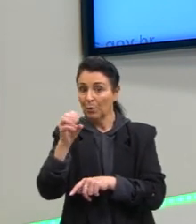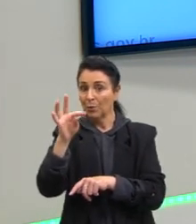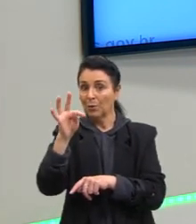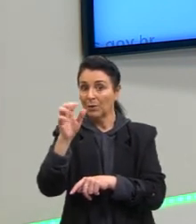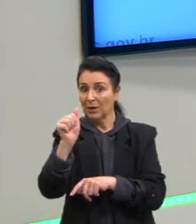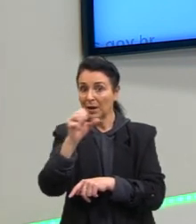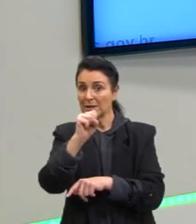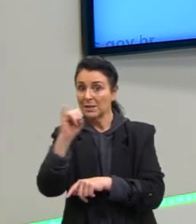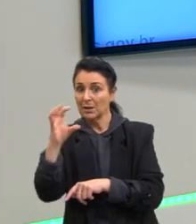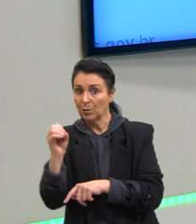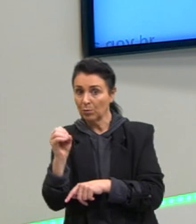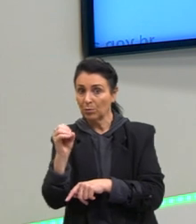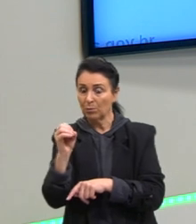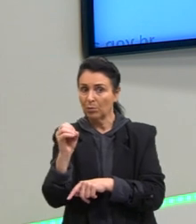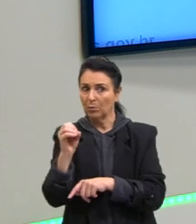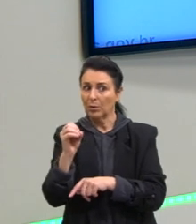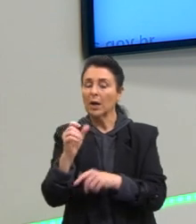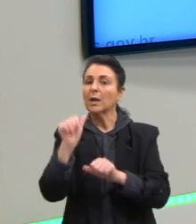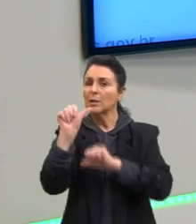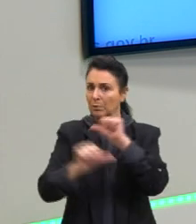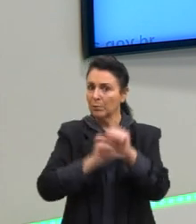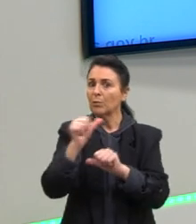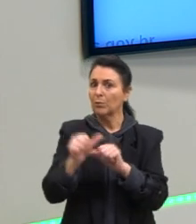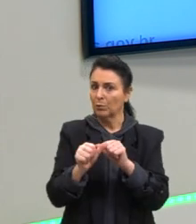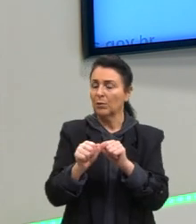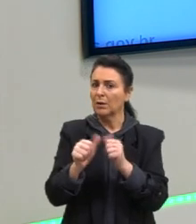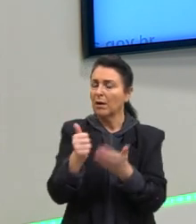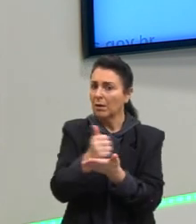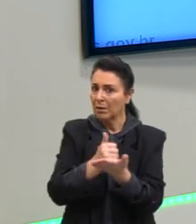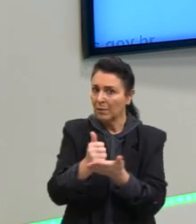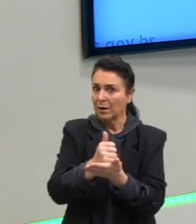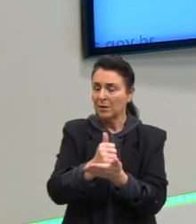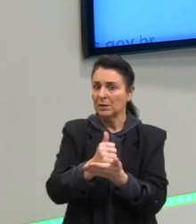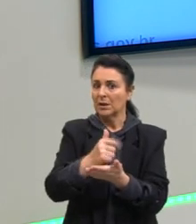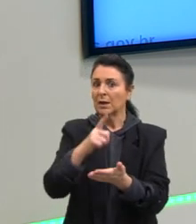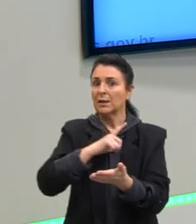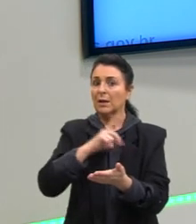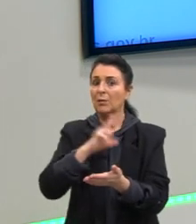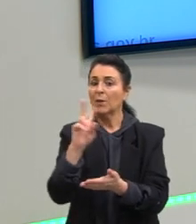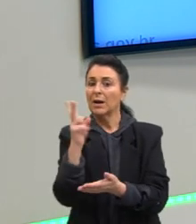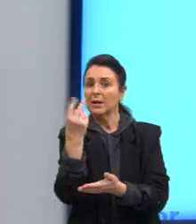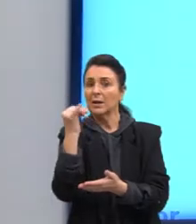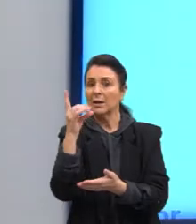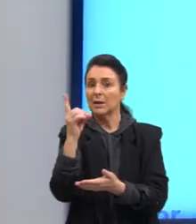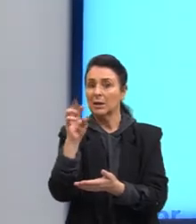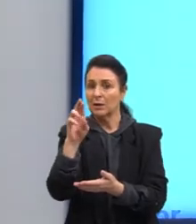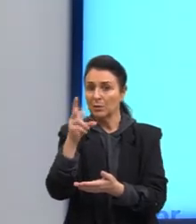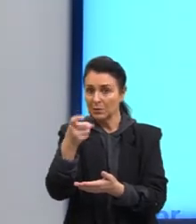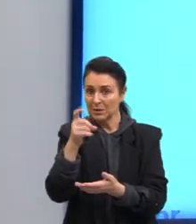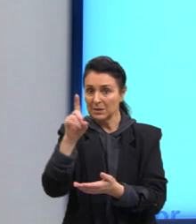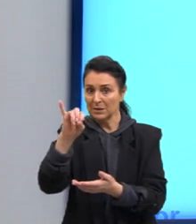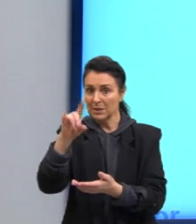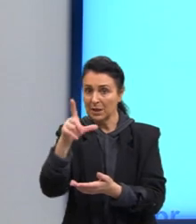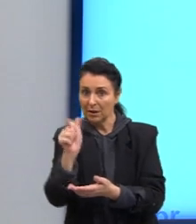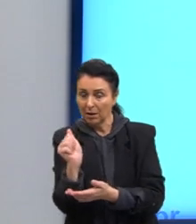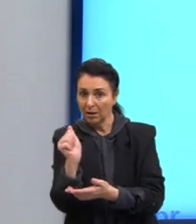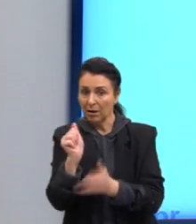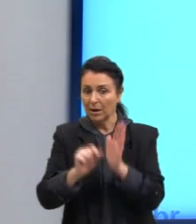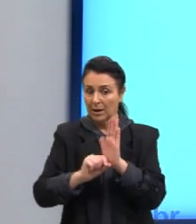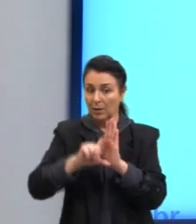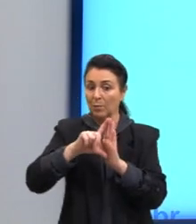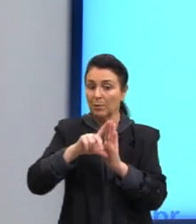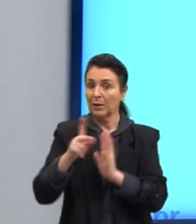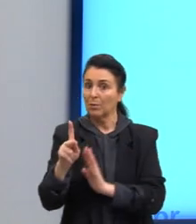como que eu sei que é uma base? Eu tenho uma hidroxila, certo? Além de ser uma base, o que vai aumentar o meu pH,